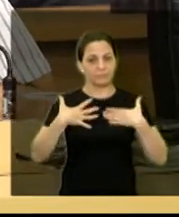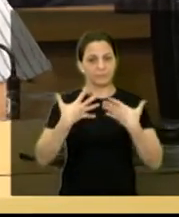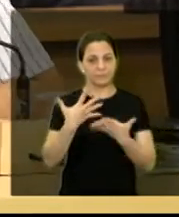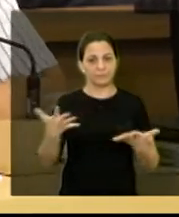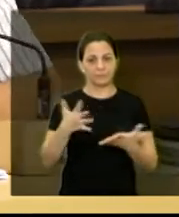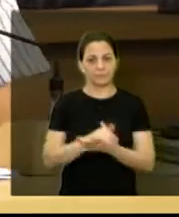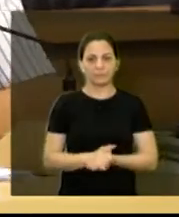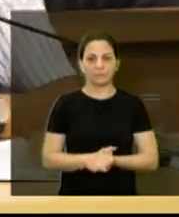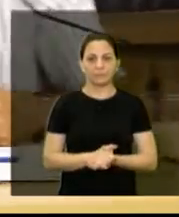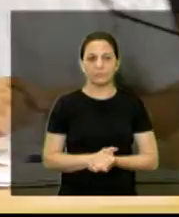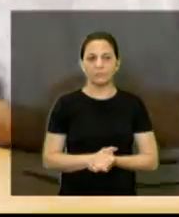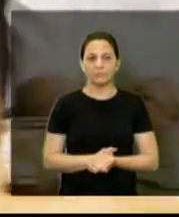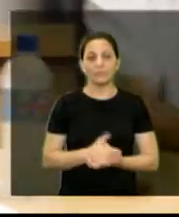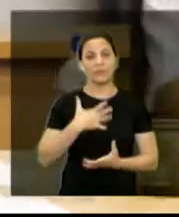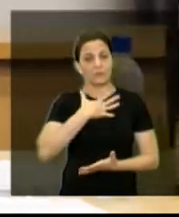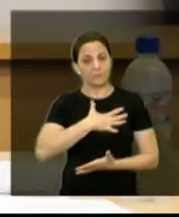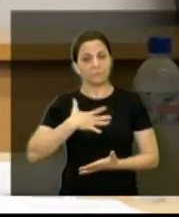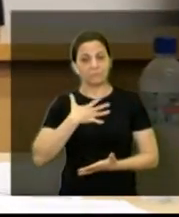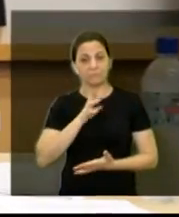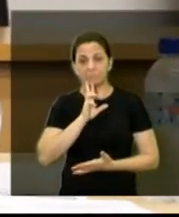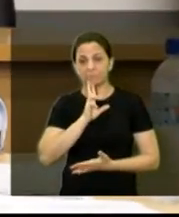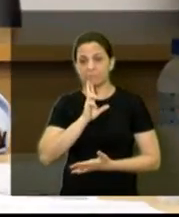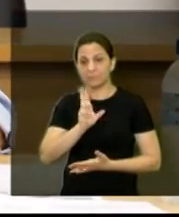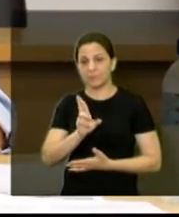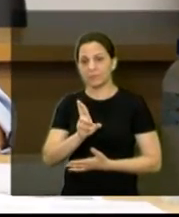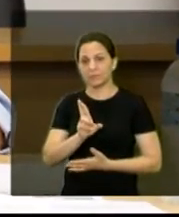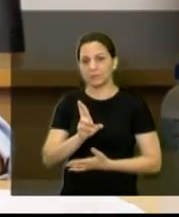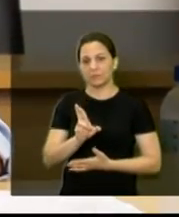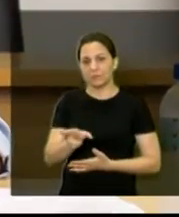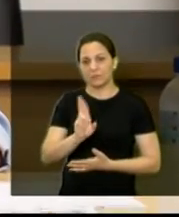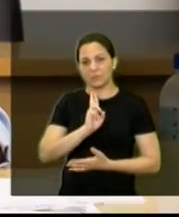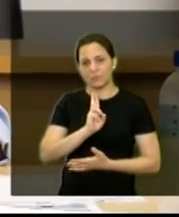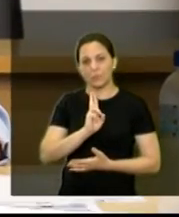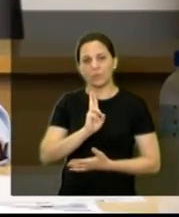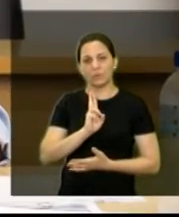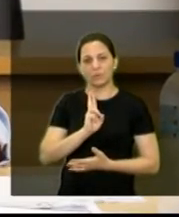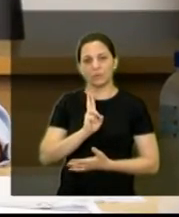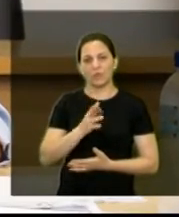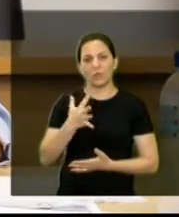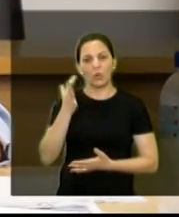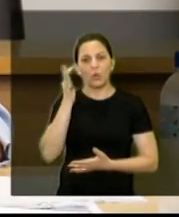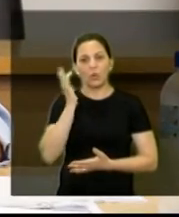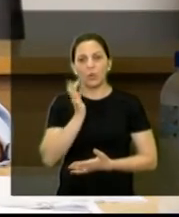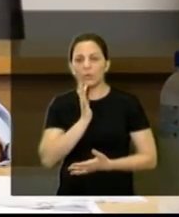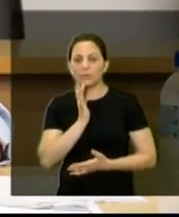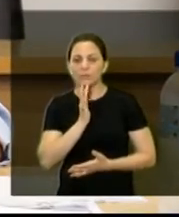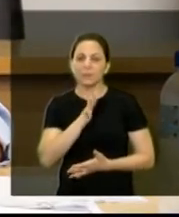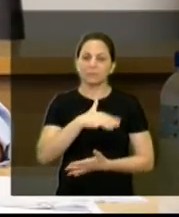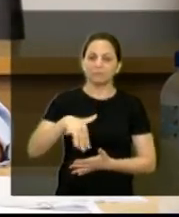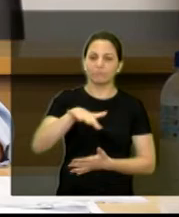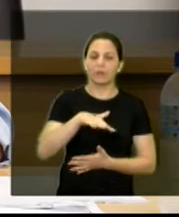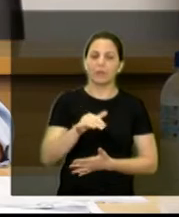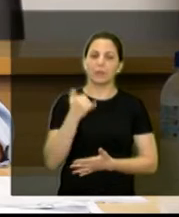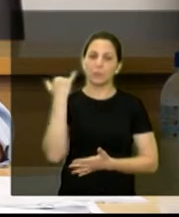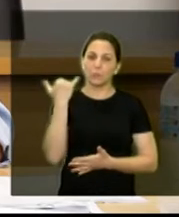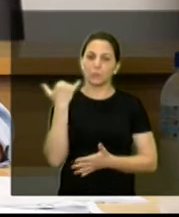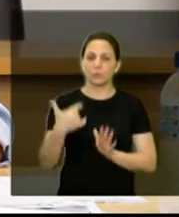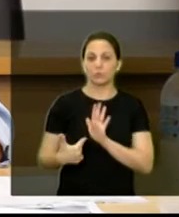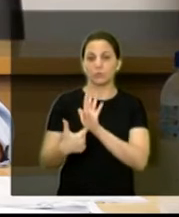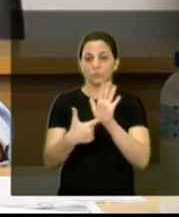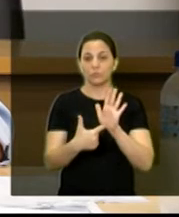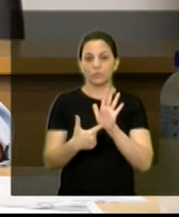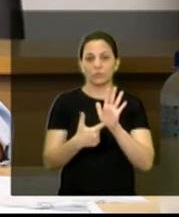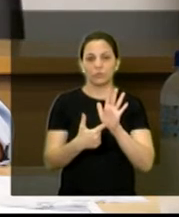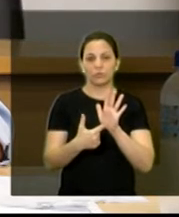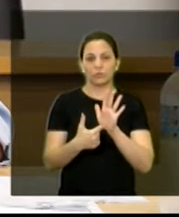Não, estou contemplado com a explanação da Cecília, mostrou o seu conhecimento da área aí. Cecília, acho que